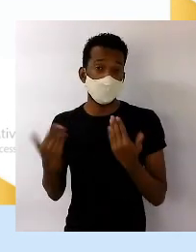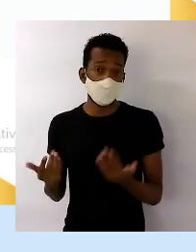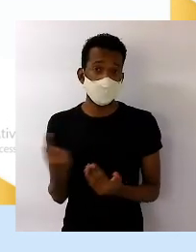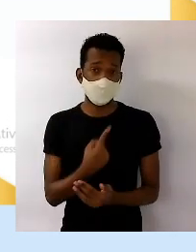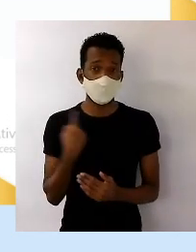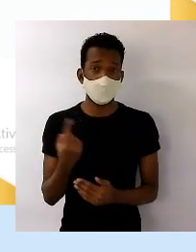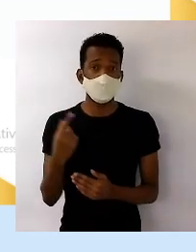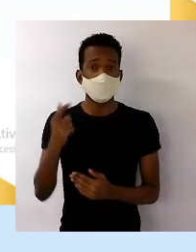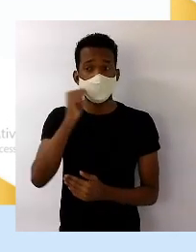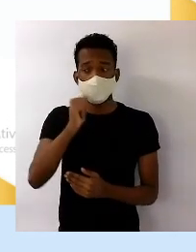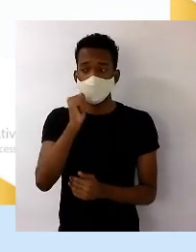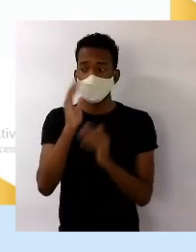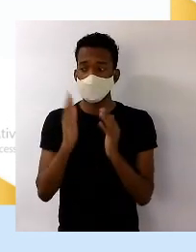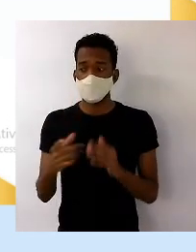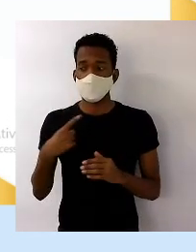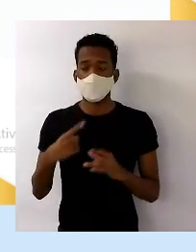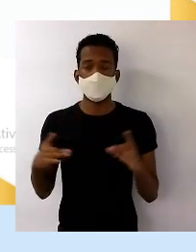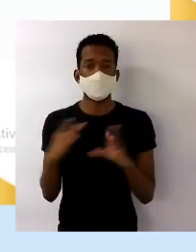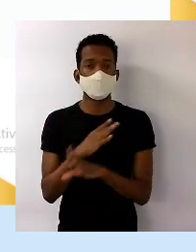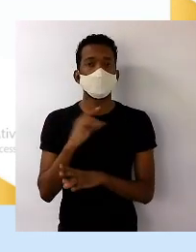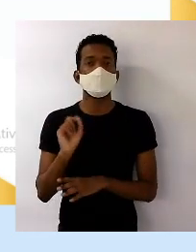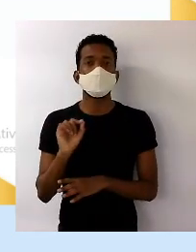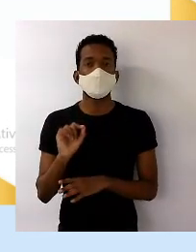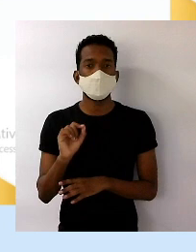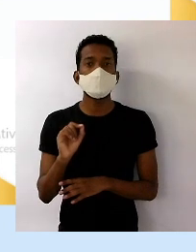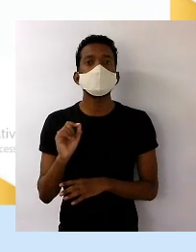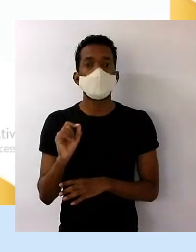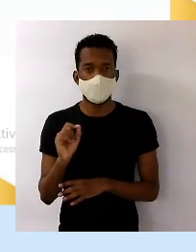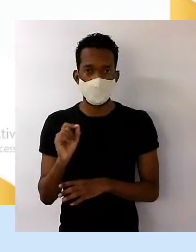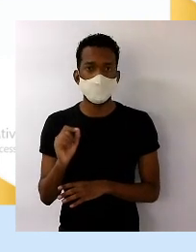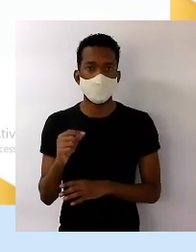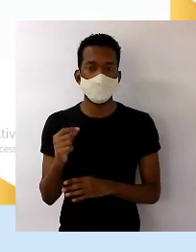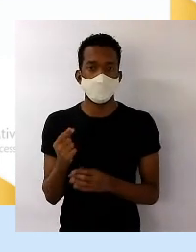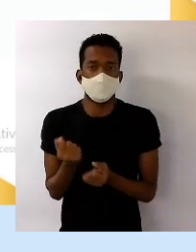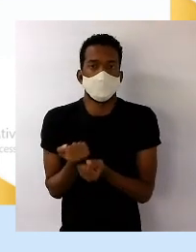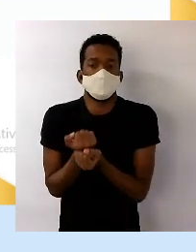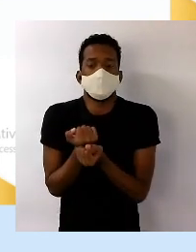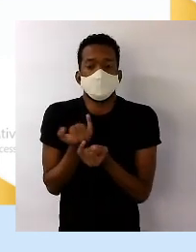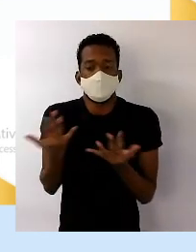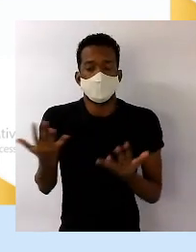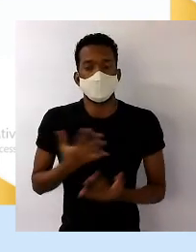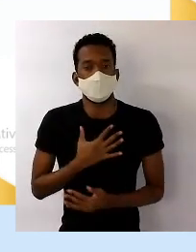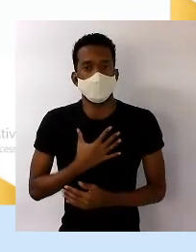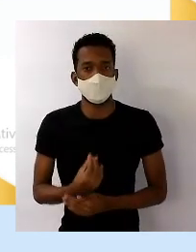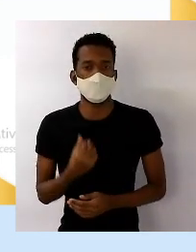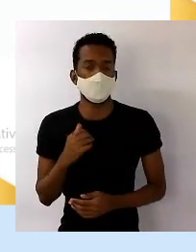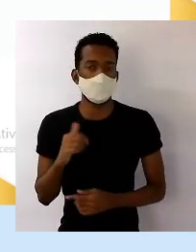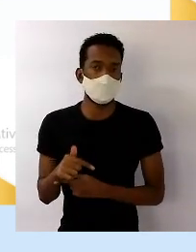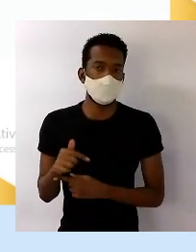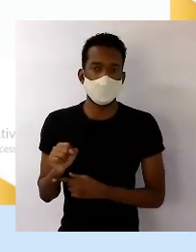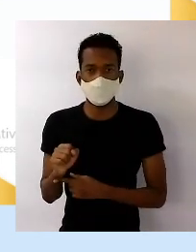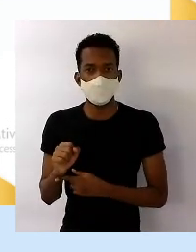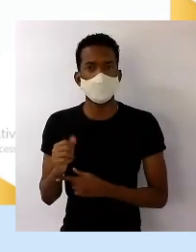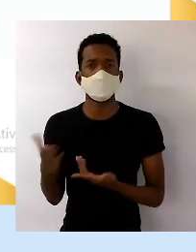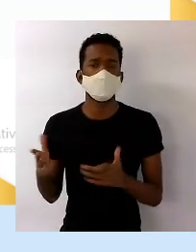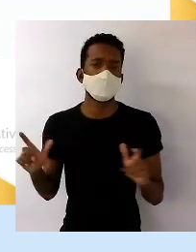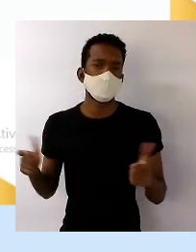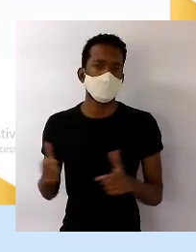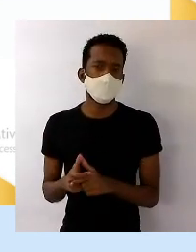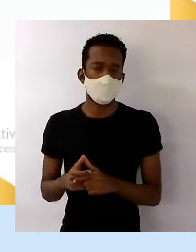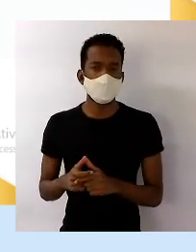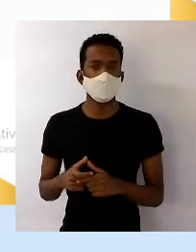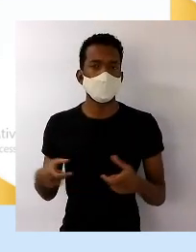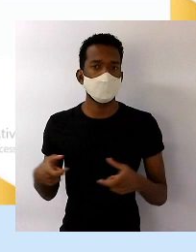ter, as famílias deixaram de ter aquela quantidade enorme de 7 ou 8 filhos, e hoje a gente vê uma média entre